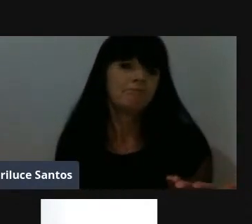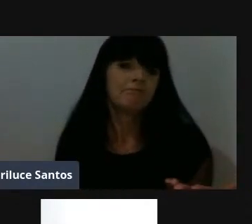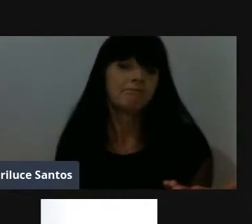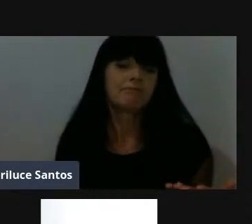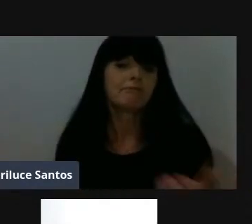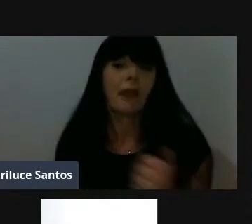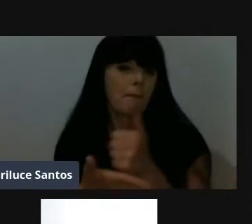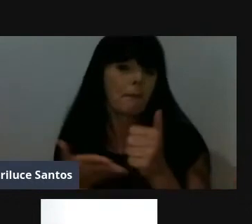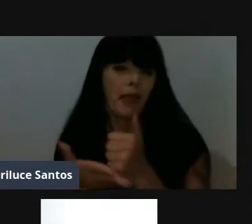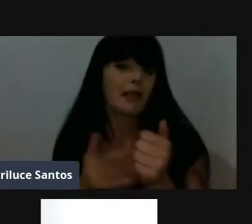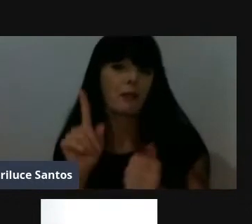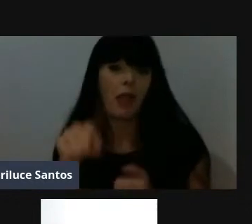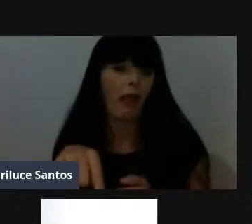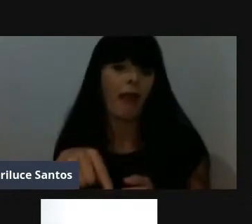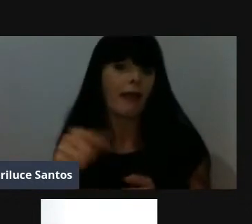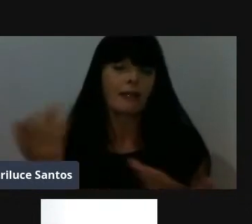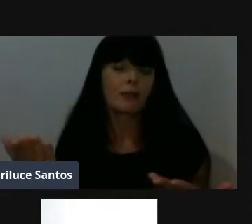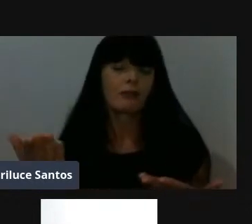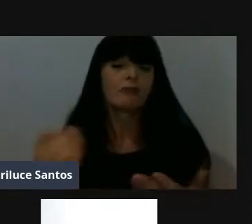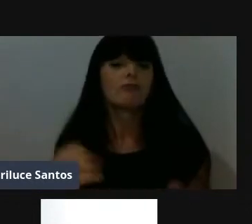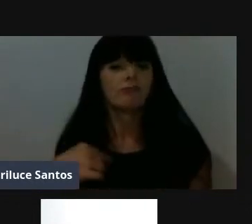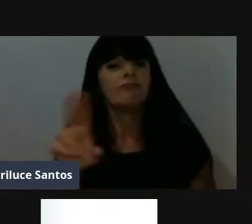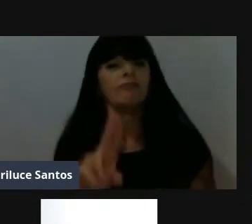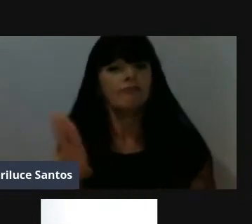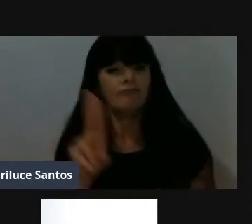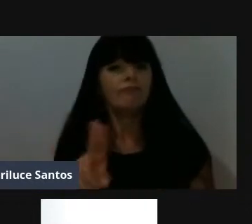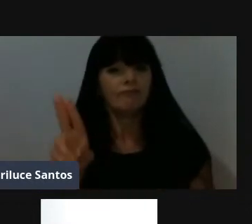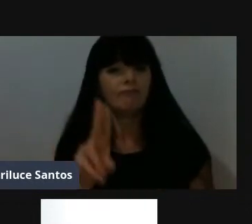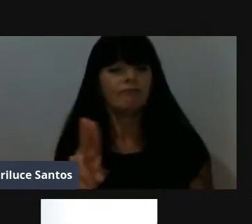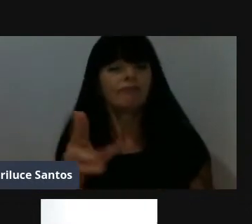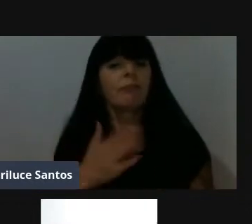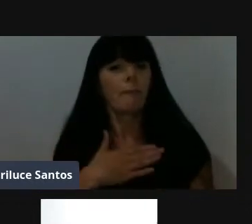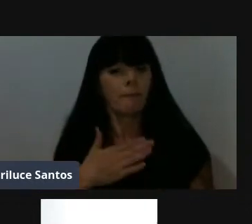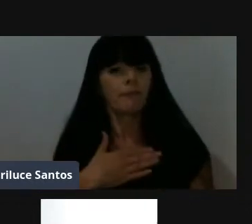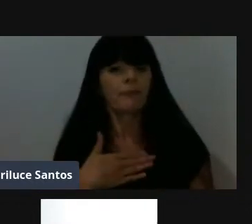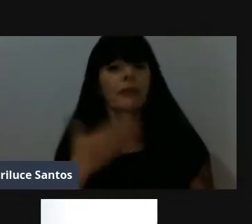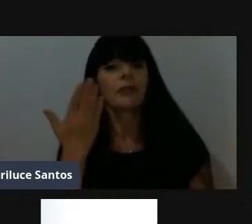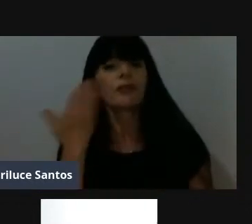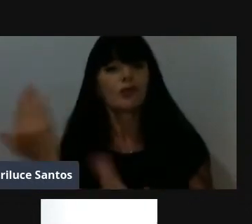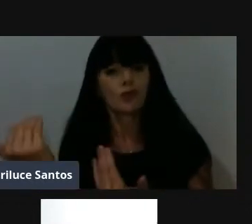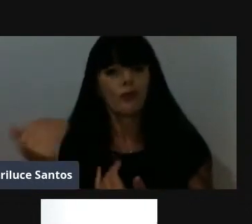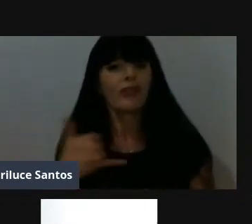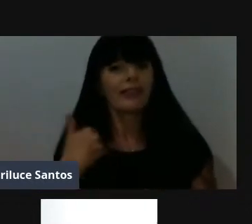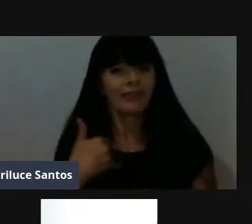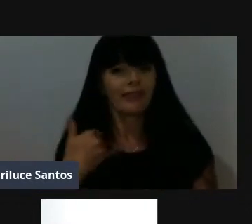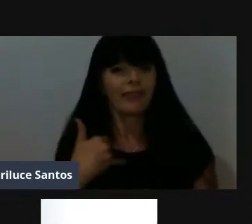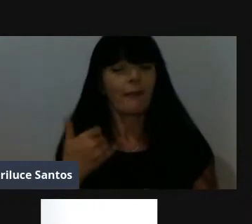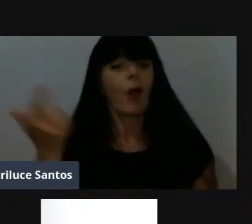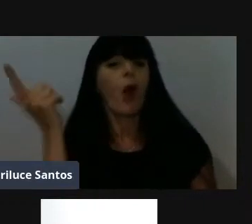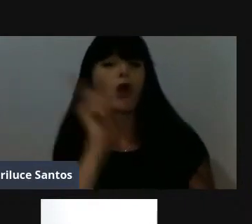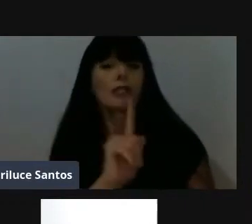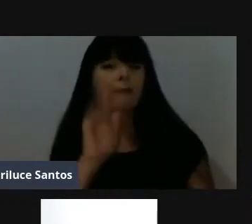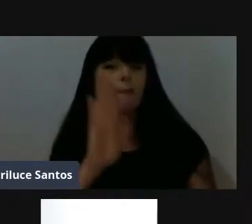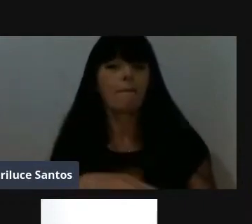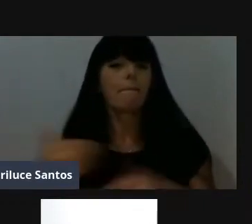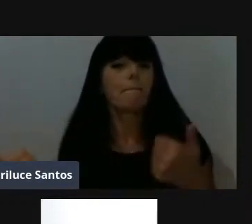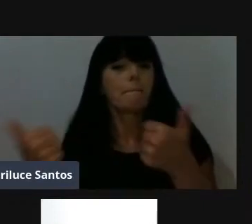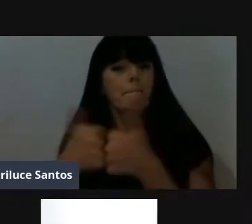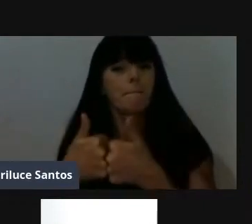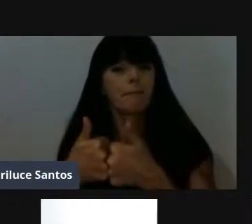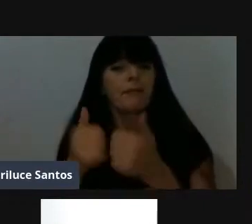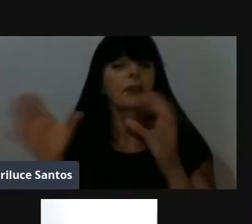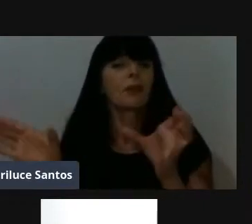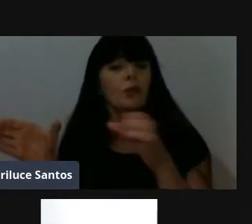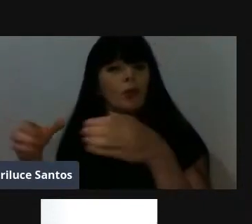basicamente é isso mesmo, então, eu uso, eu uso essa minha juventude para estar mais perto da comunidade, né, conhecer os problemas de cada